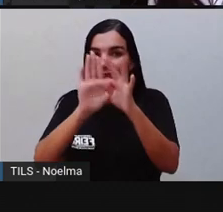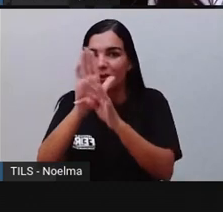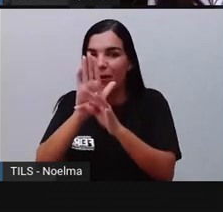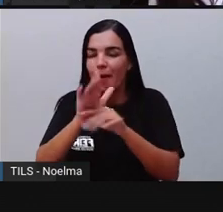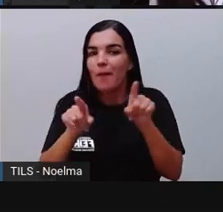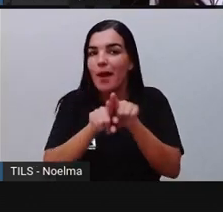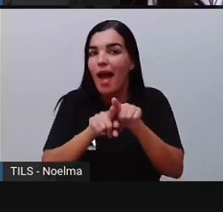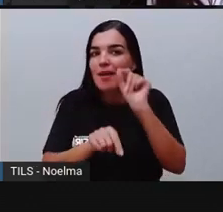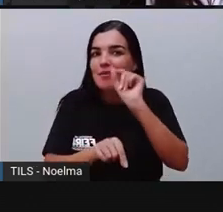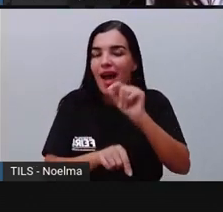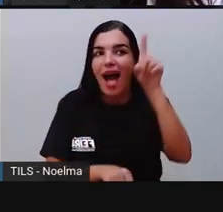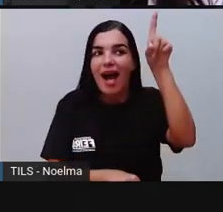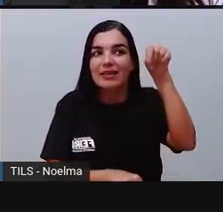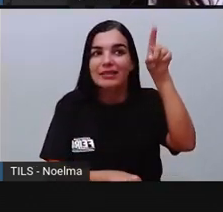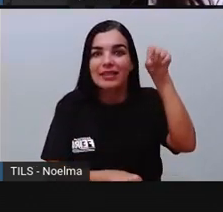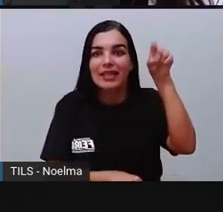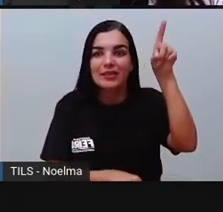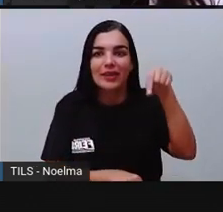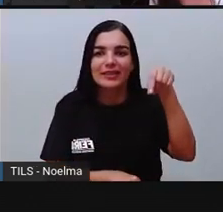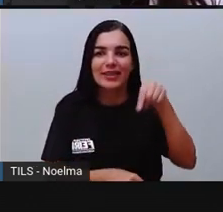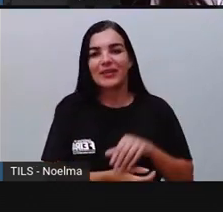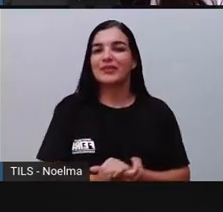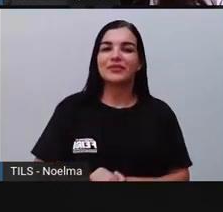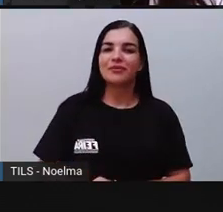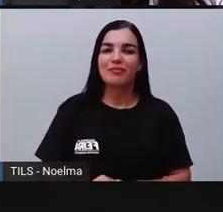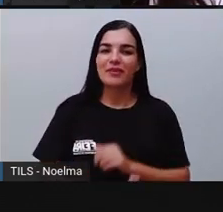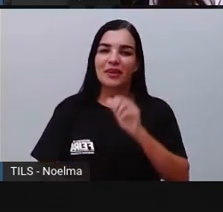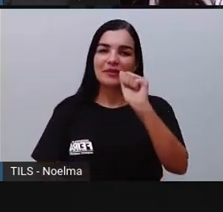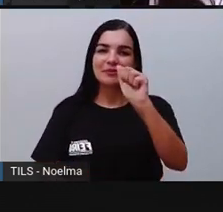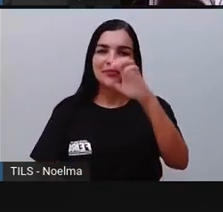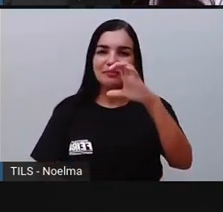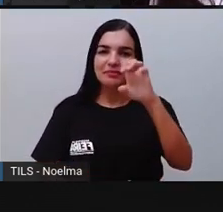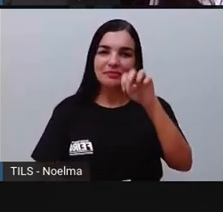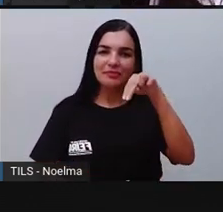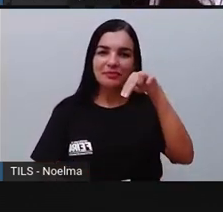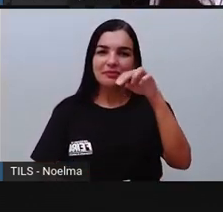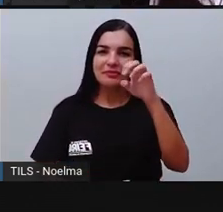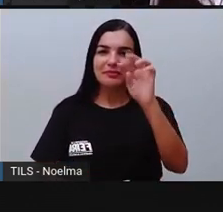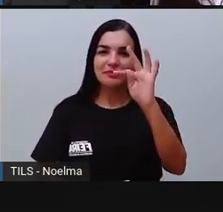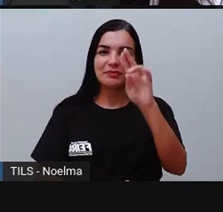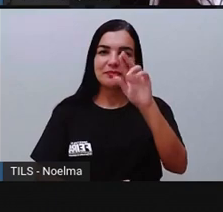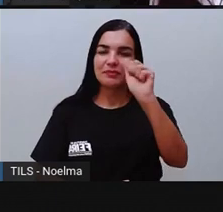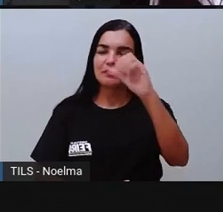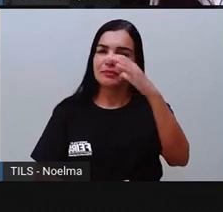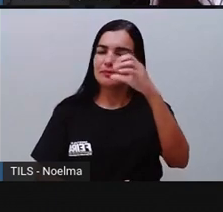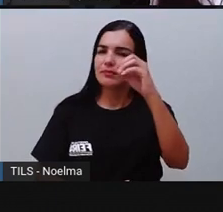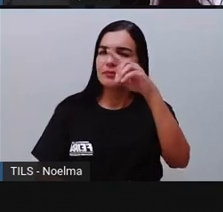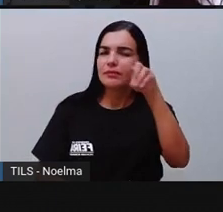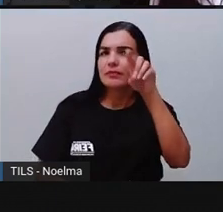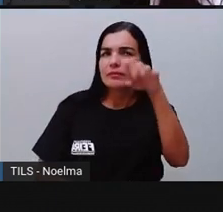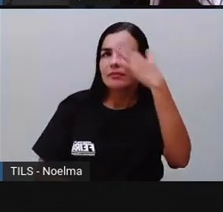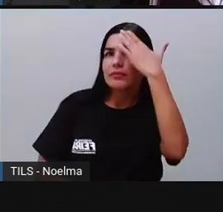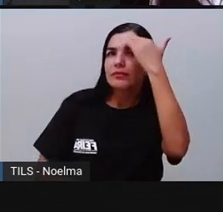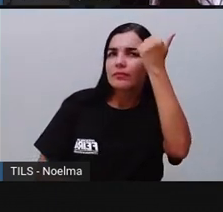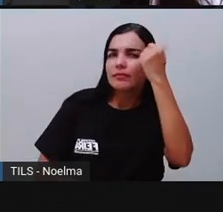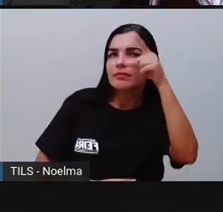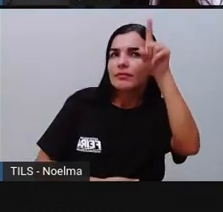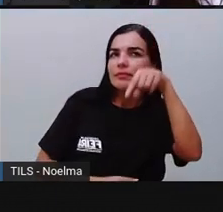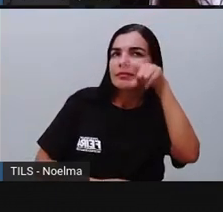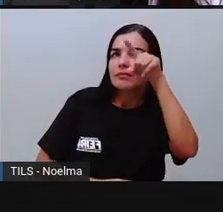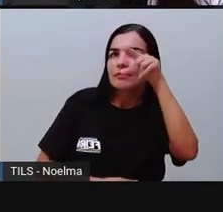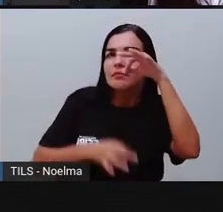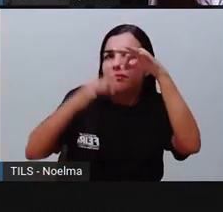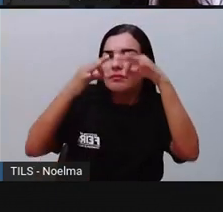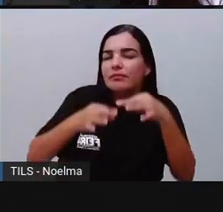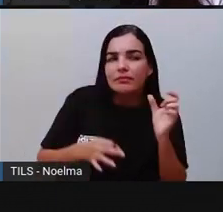Acentuação. Esse é o assunto de hoje. Acentuação. Vocês sabem acentuar as palavras de forma correta?